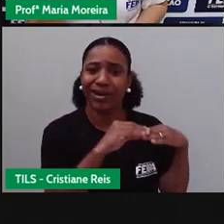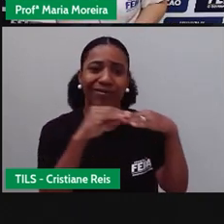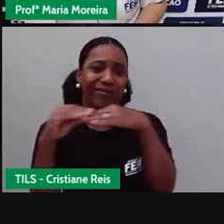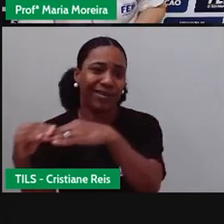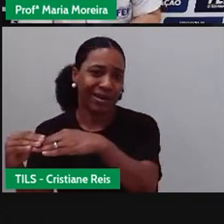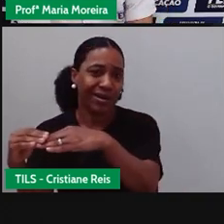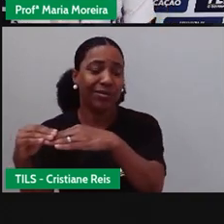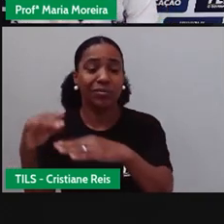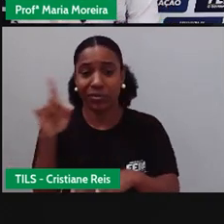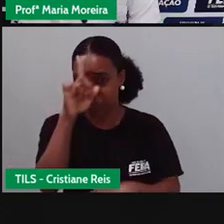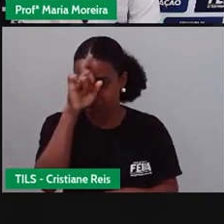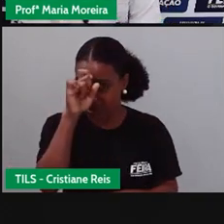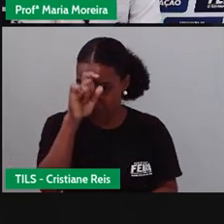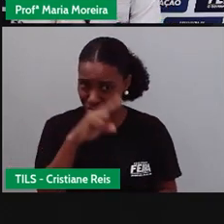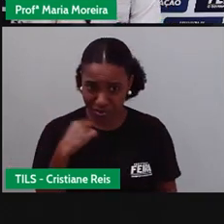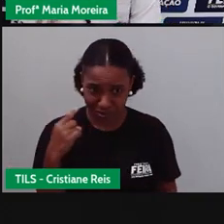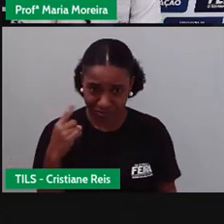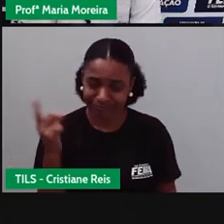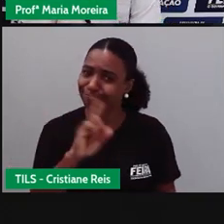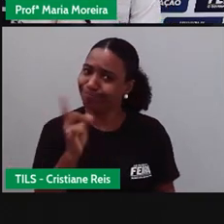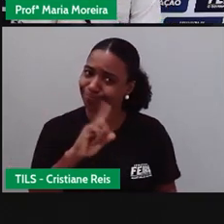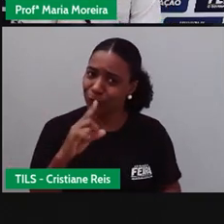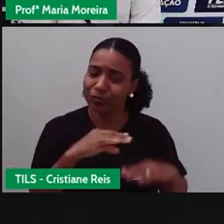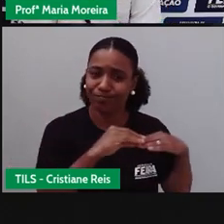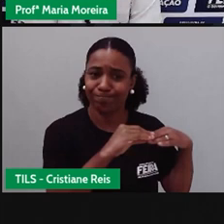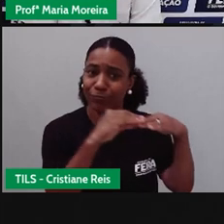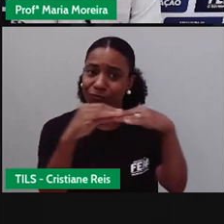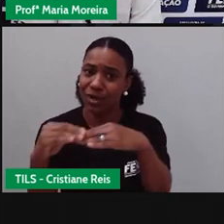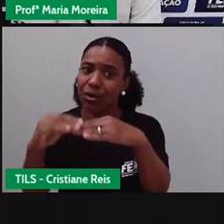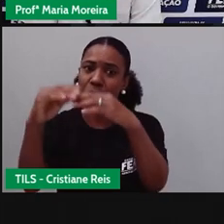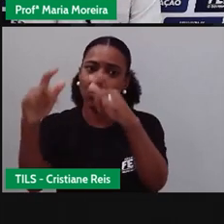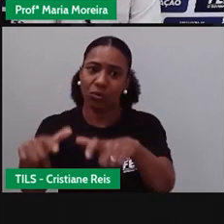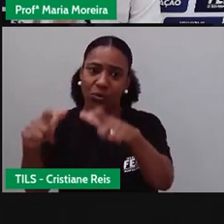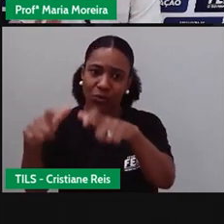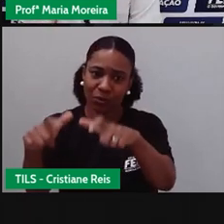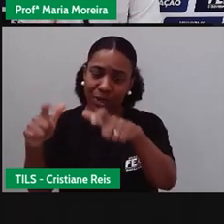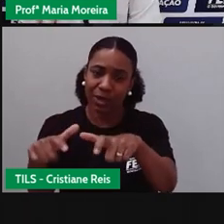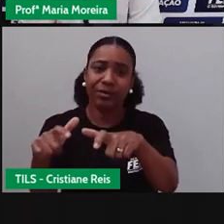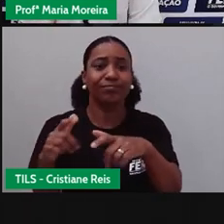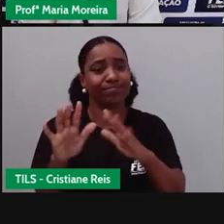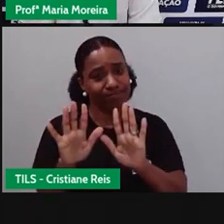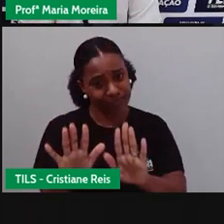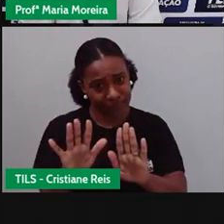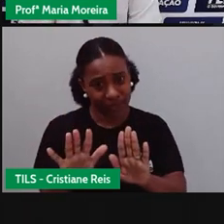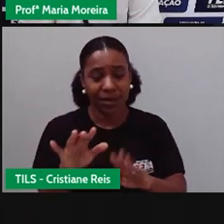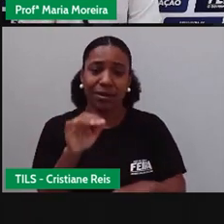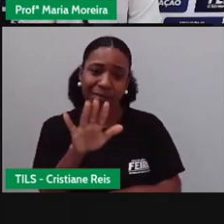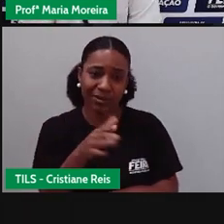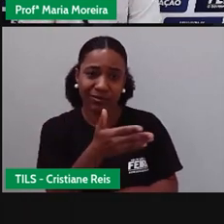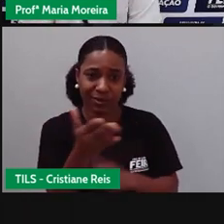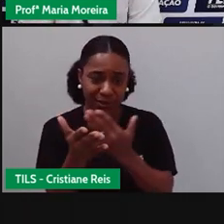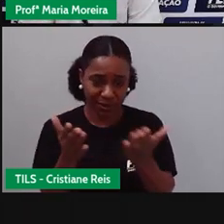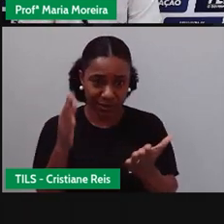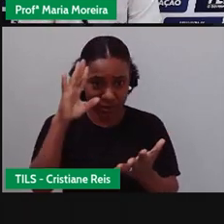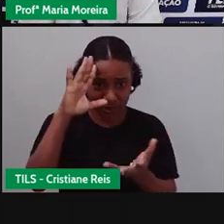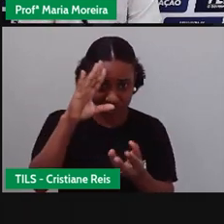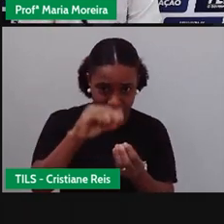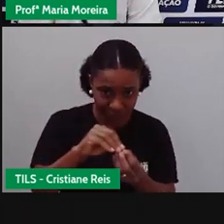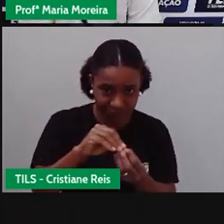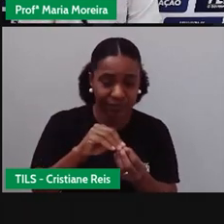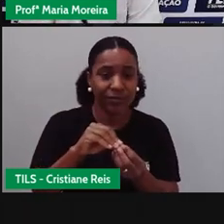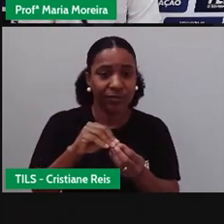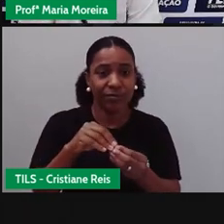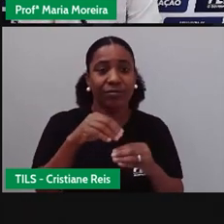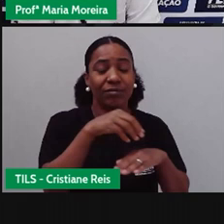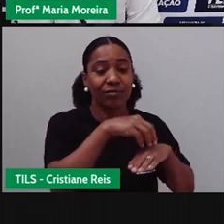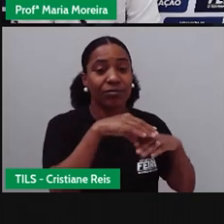precisa ser encaminhado a um outro local, a outro procedimento. Que não vem aqui ao caso. Mas, para vocês entenderem que, na maioria das vezes, eles